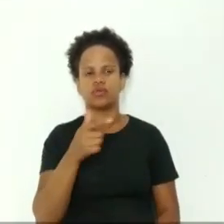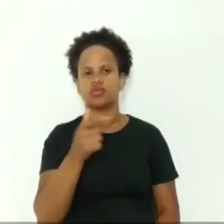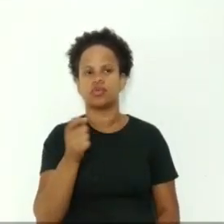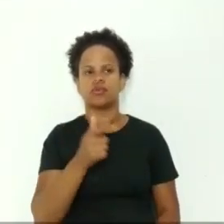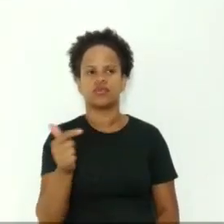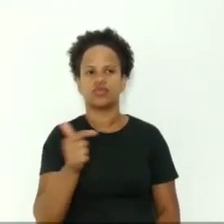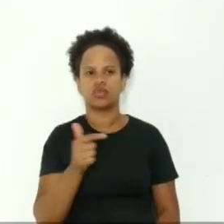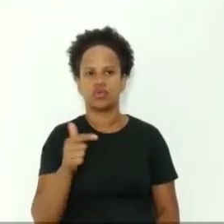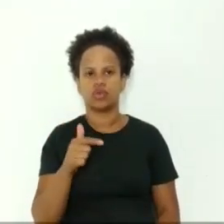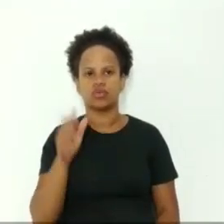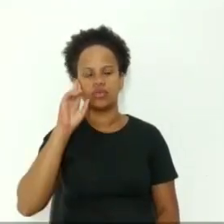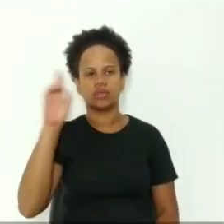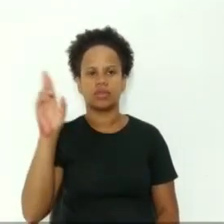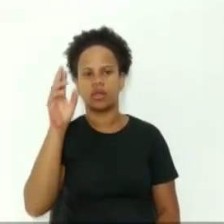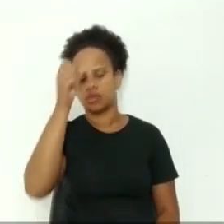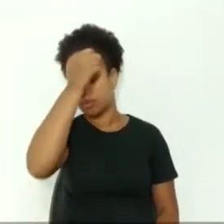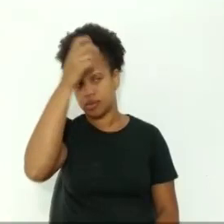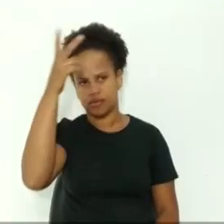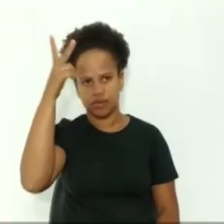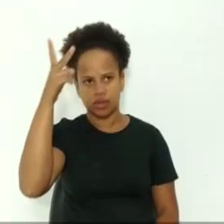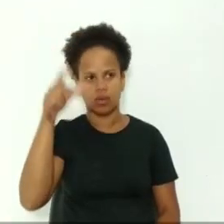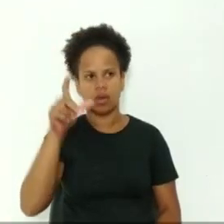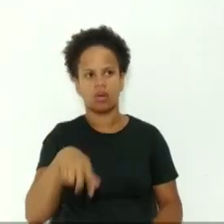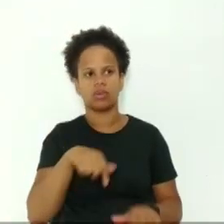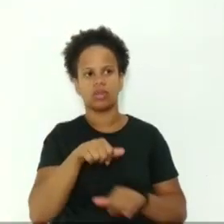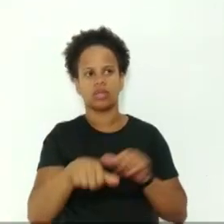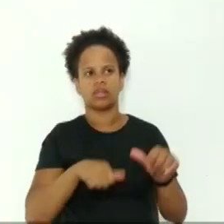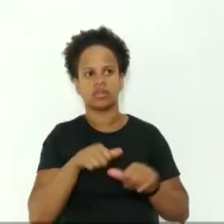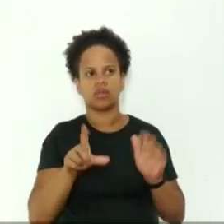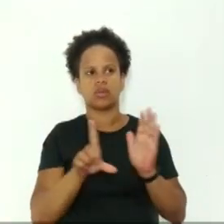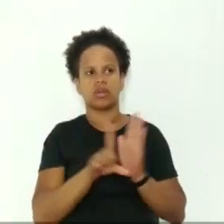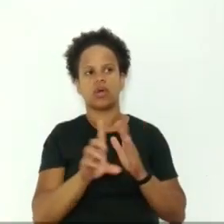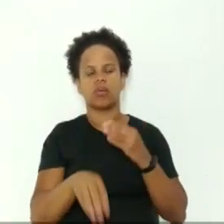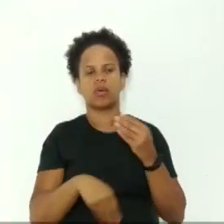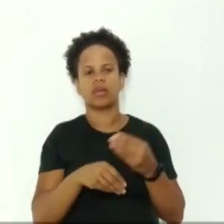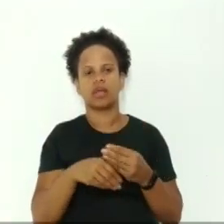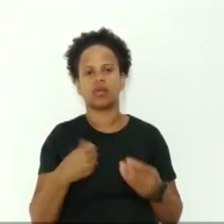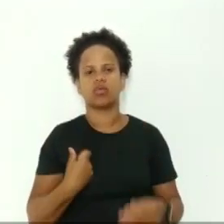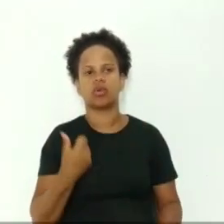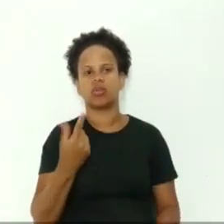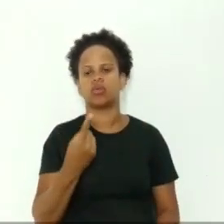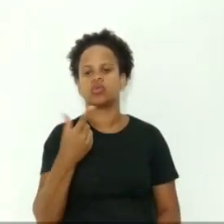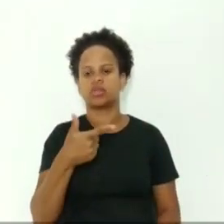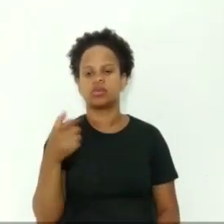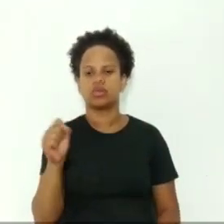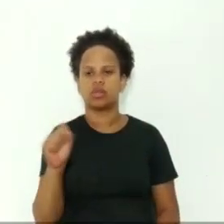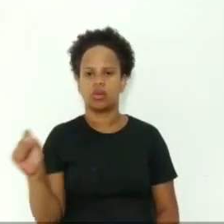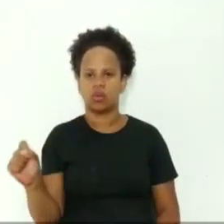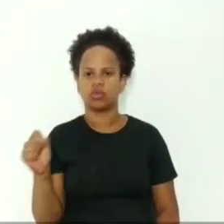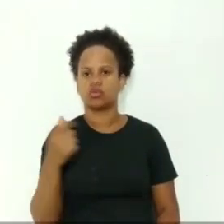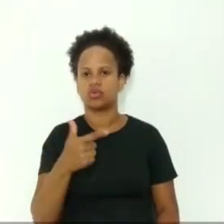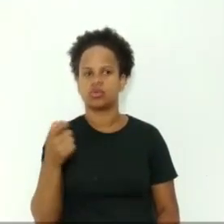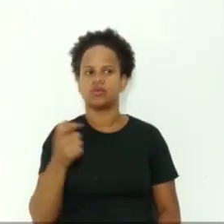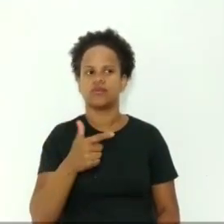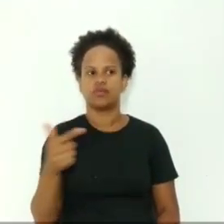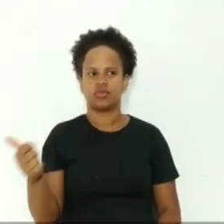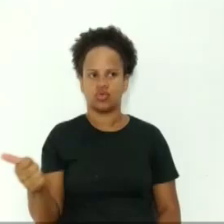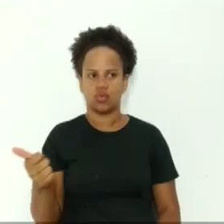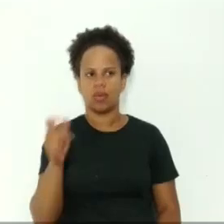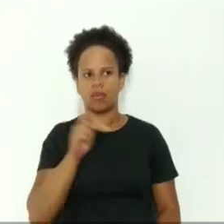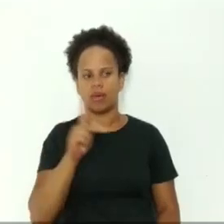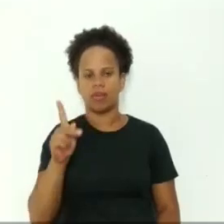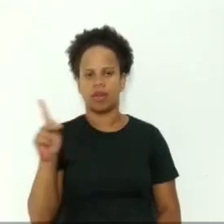iniciativa do prefeito, que dispõe sobre a alteração da lei complementar, número 1.288, de 2021, PPA 2022